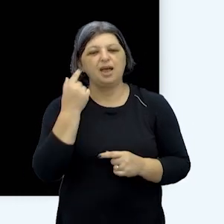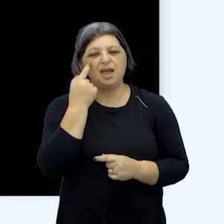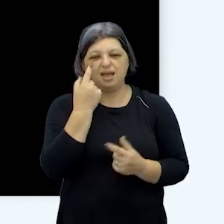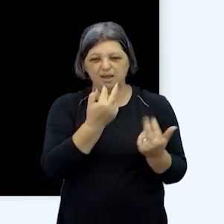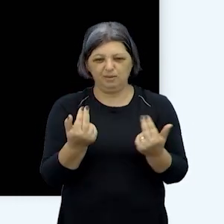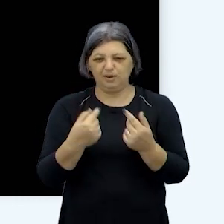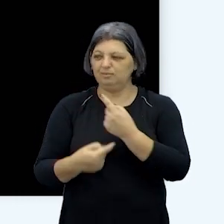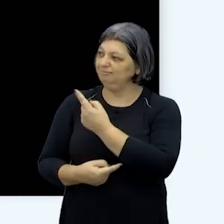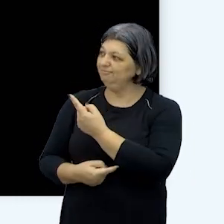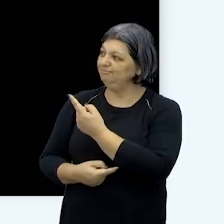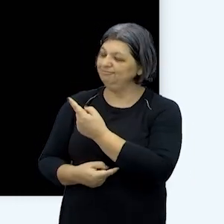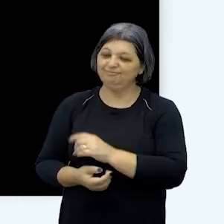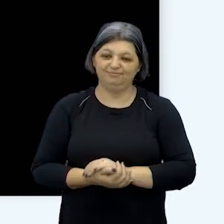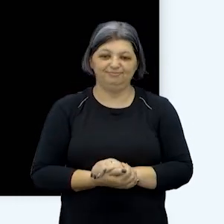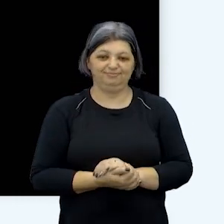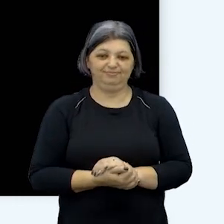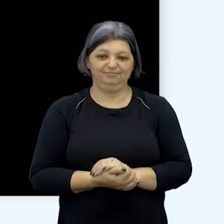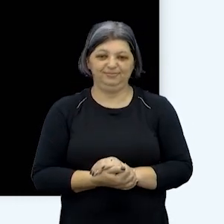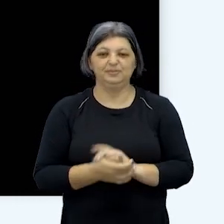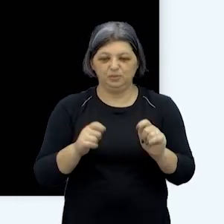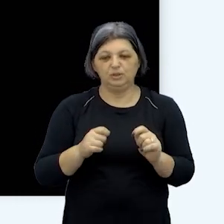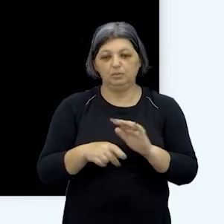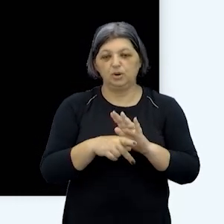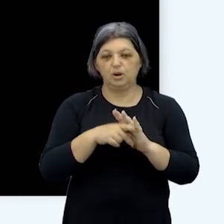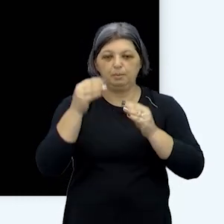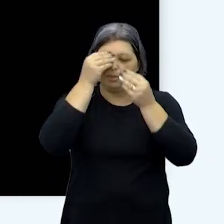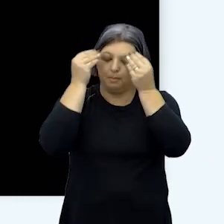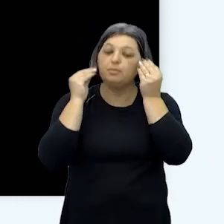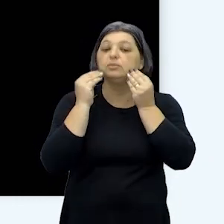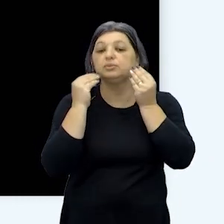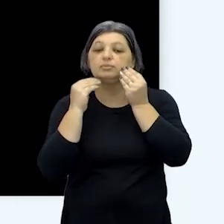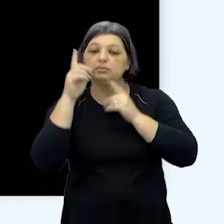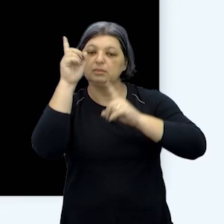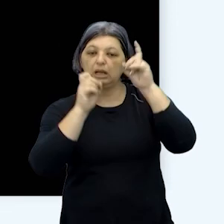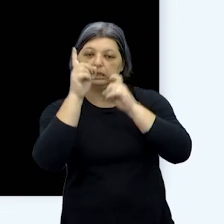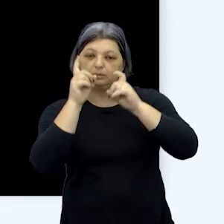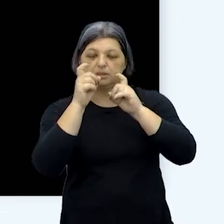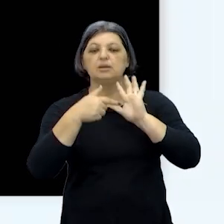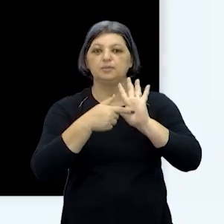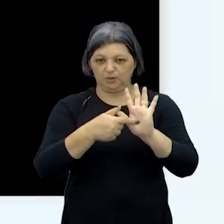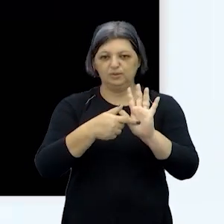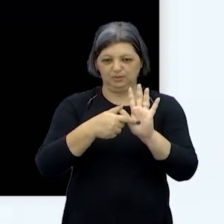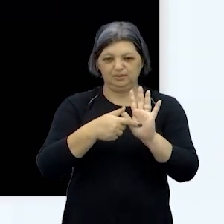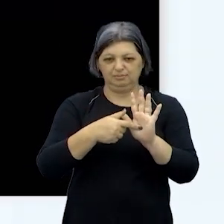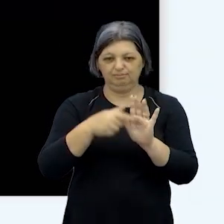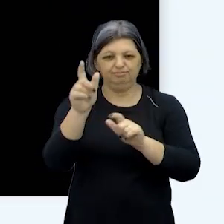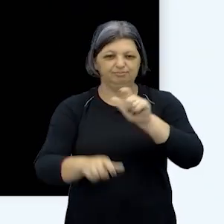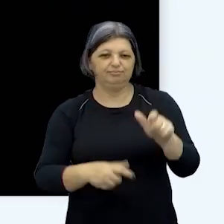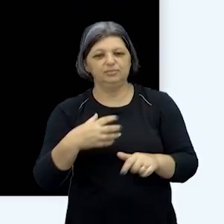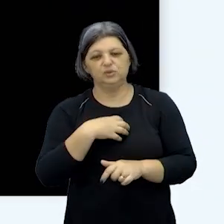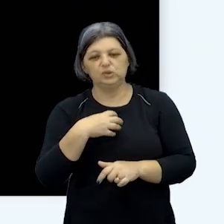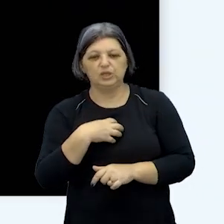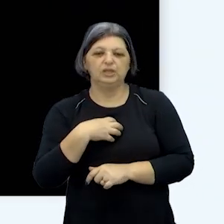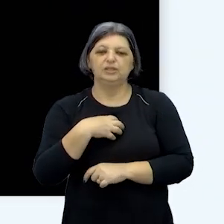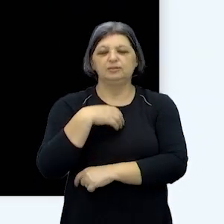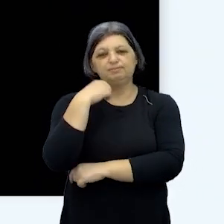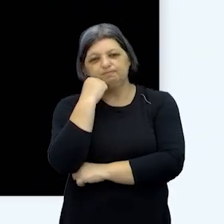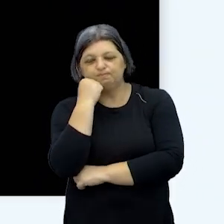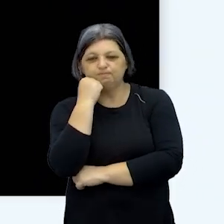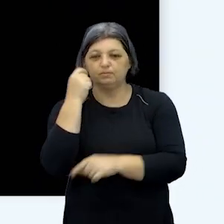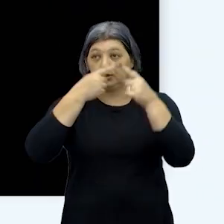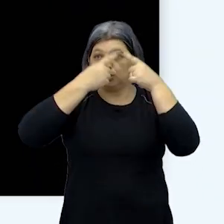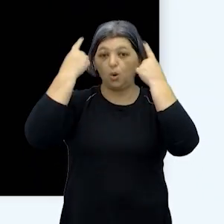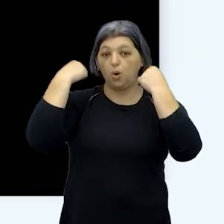imagem podemos ver que a maquiagem destaca a expressão da artista a forma como ela repousa o